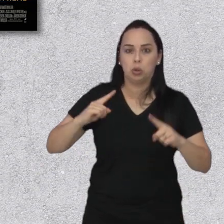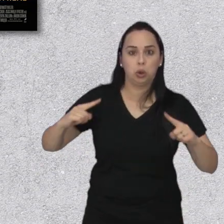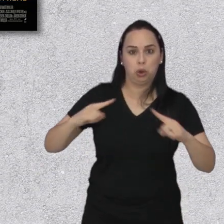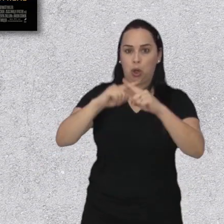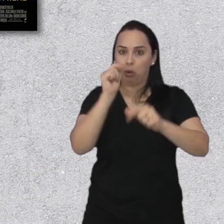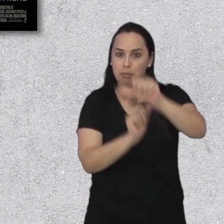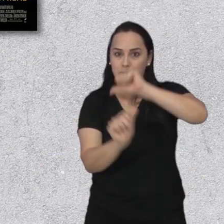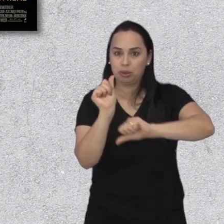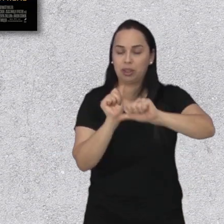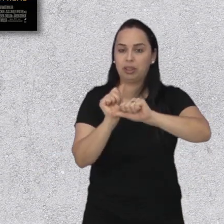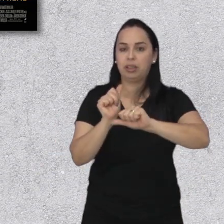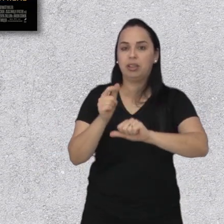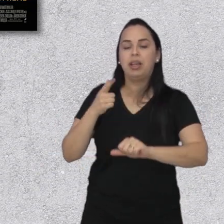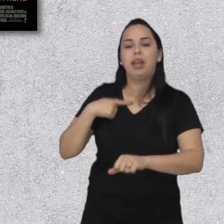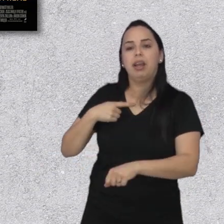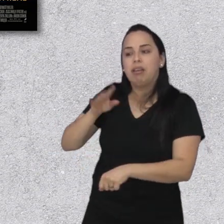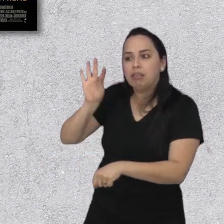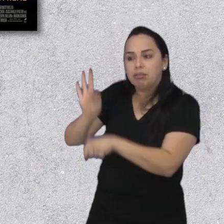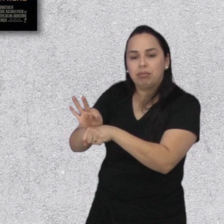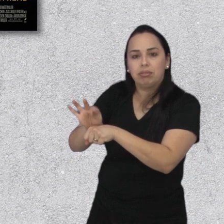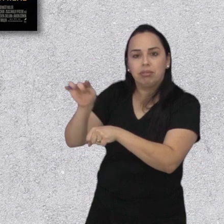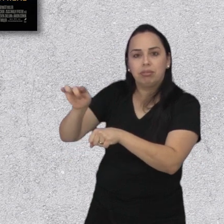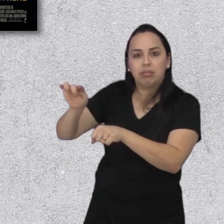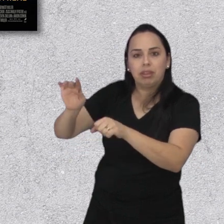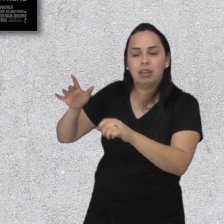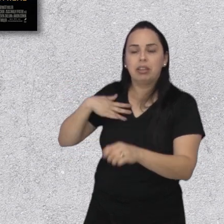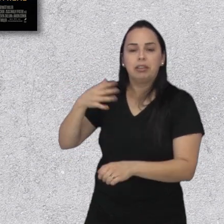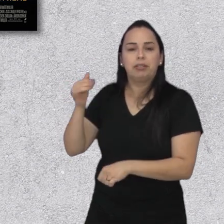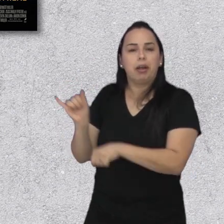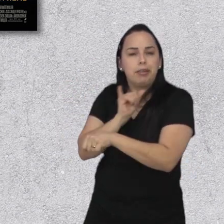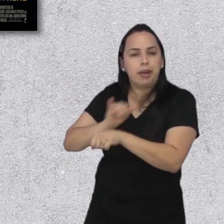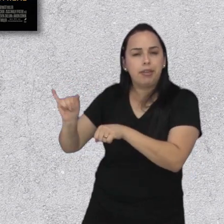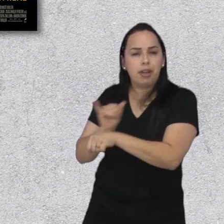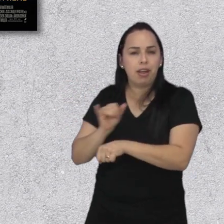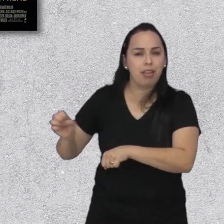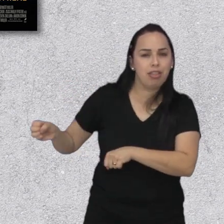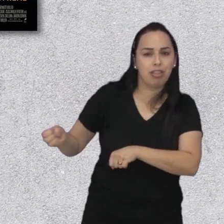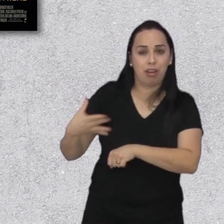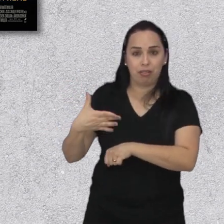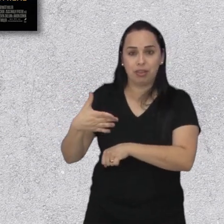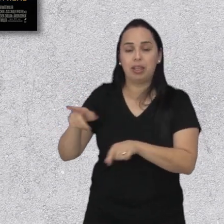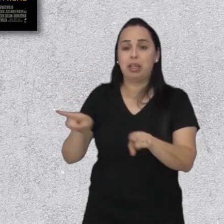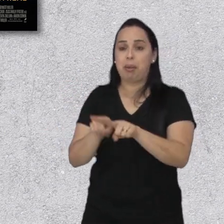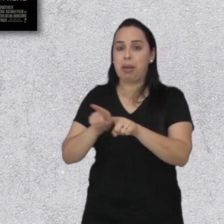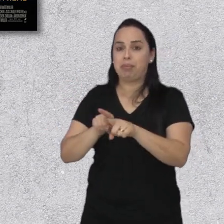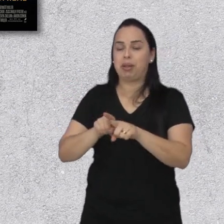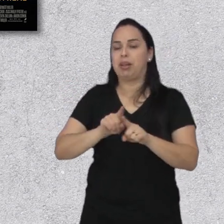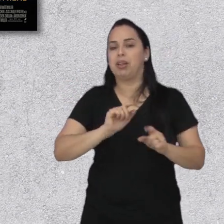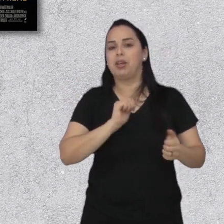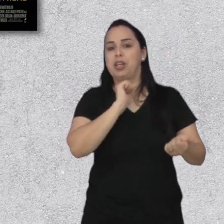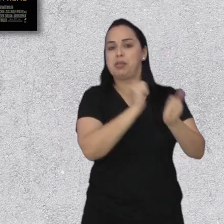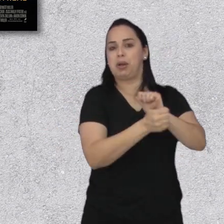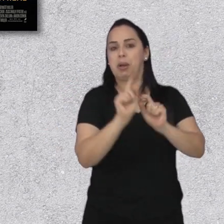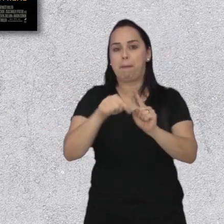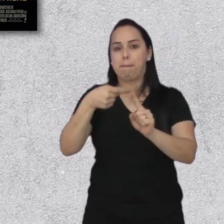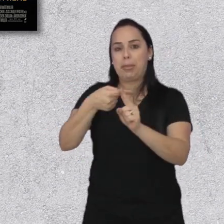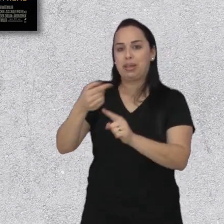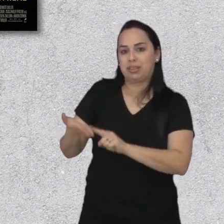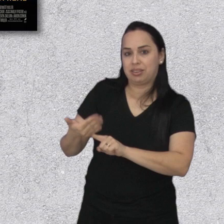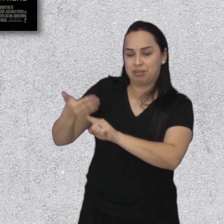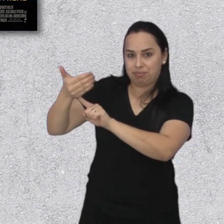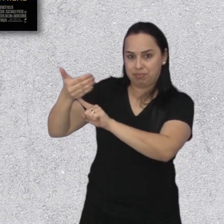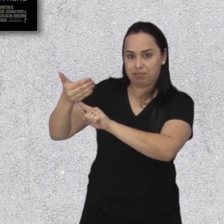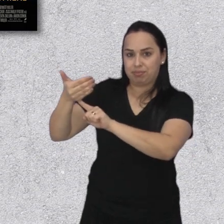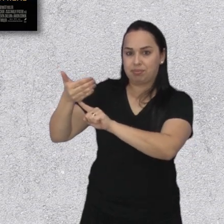história de um técnico que apostou sua carreira para criar uma nova tendência, unindo esporte e tecnologia. O Oakland